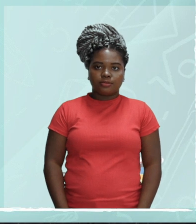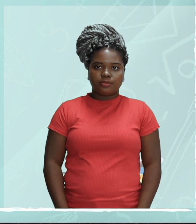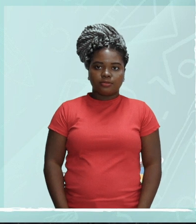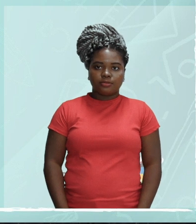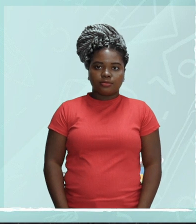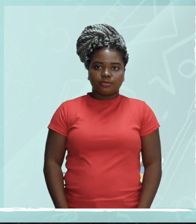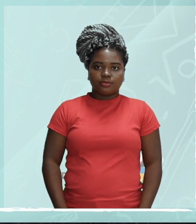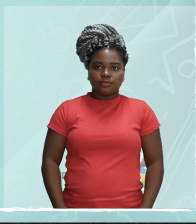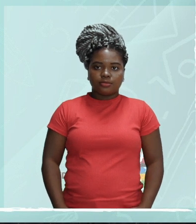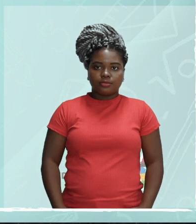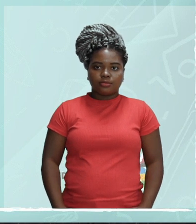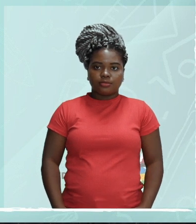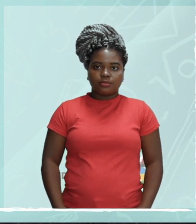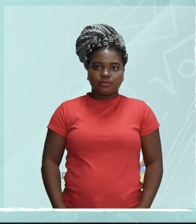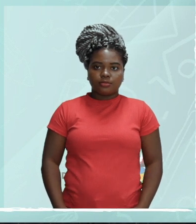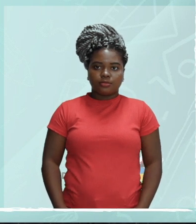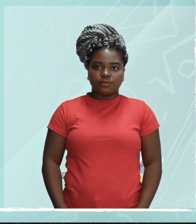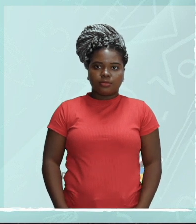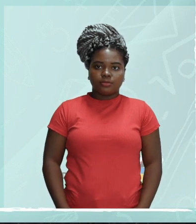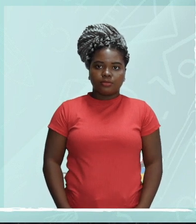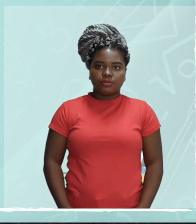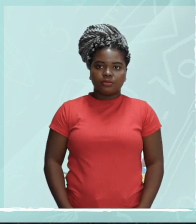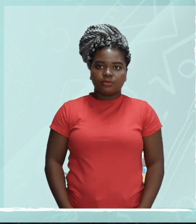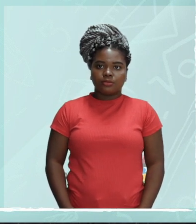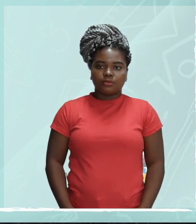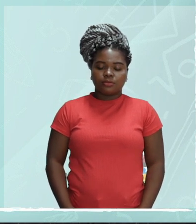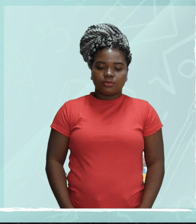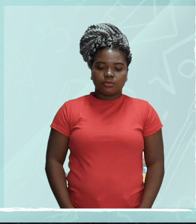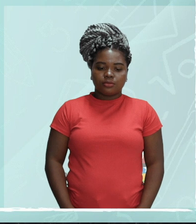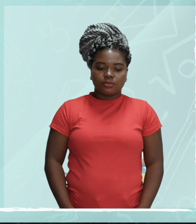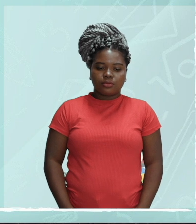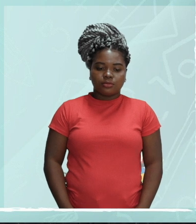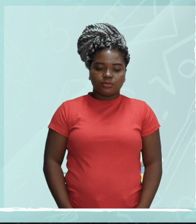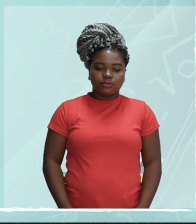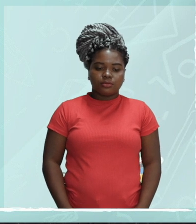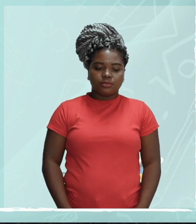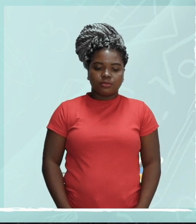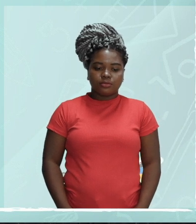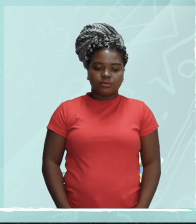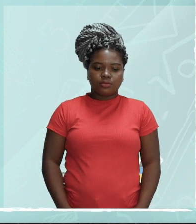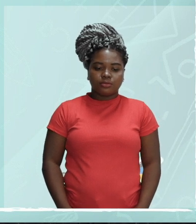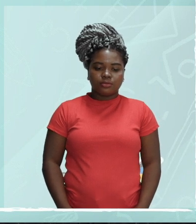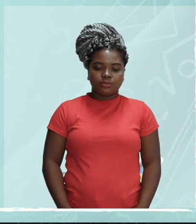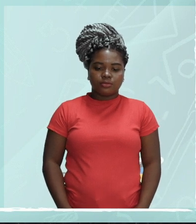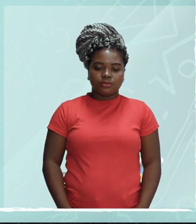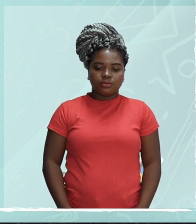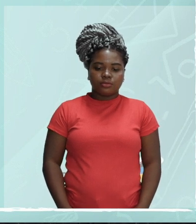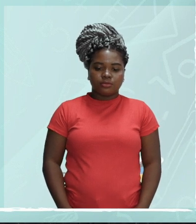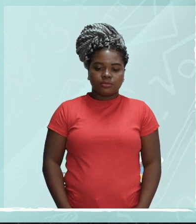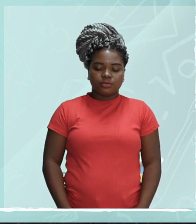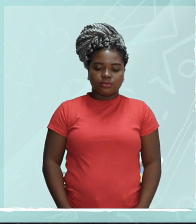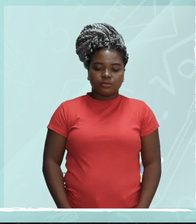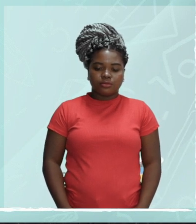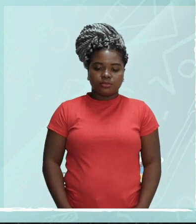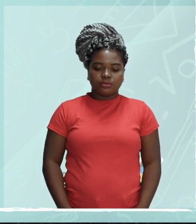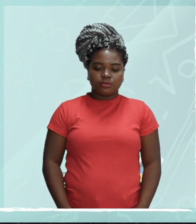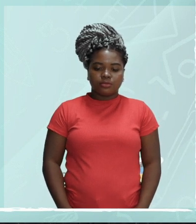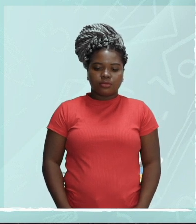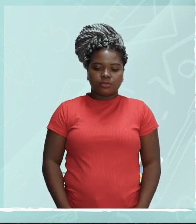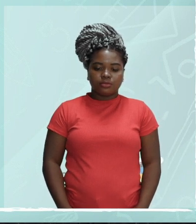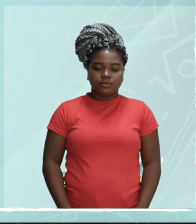Se B olhar no mesmo espelho, ele verá o observador A. Caminho de ida e volta. Certo?